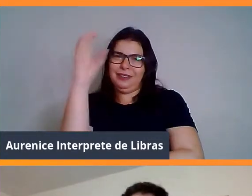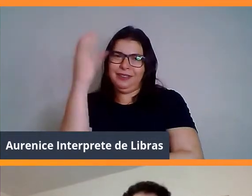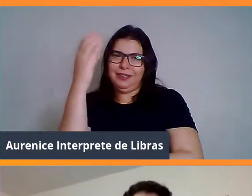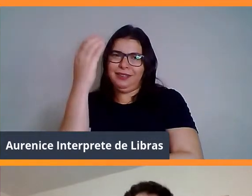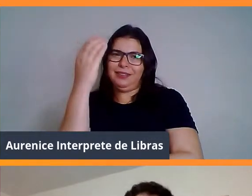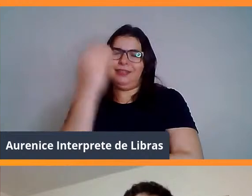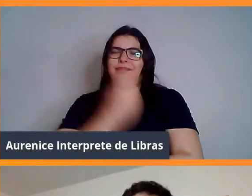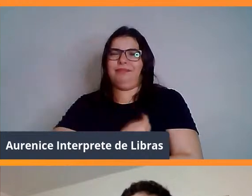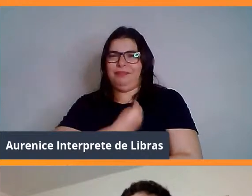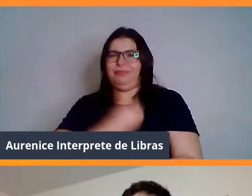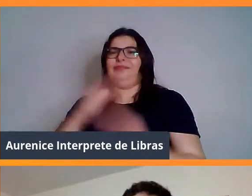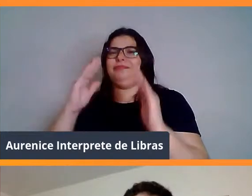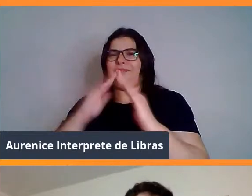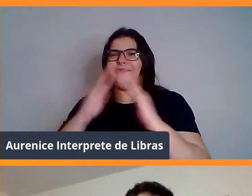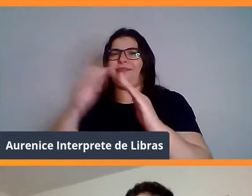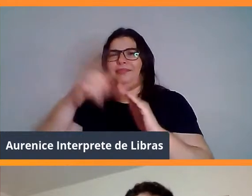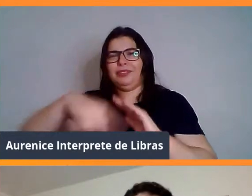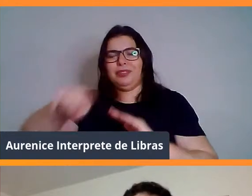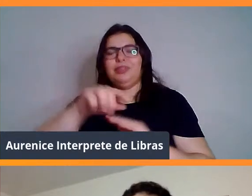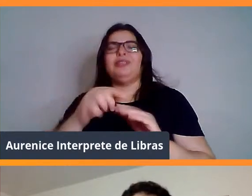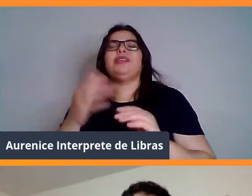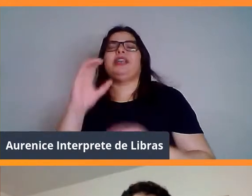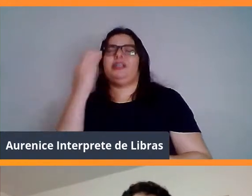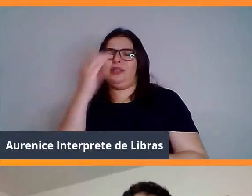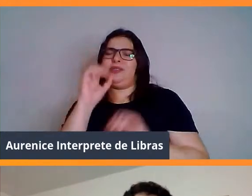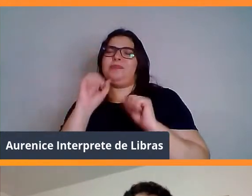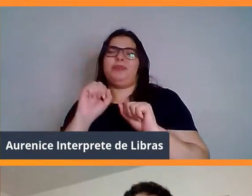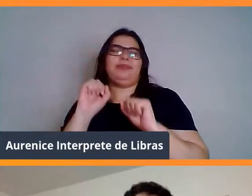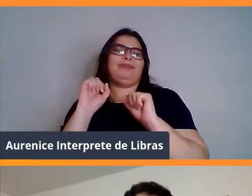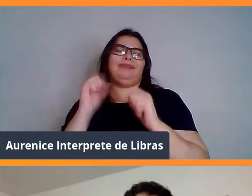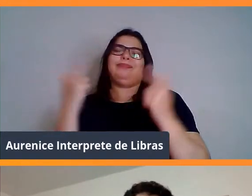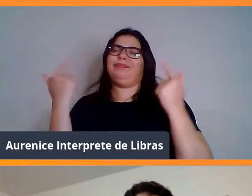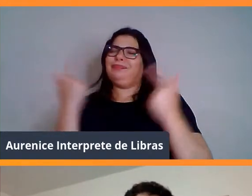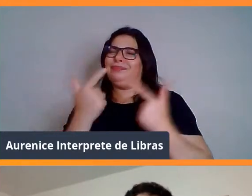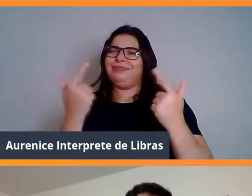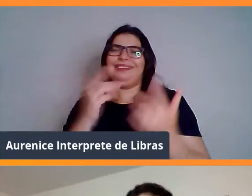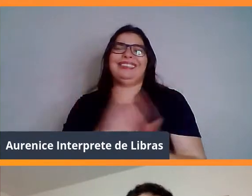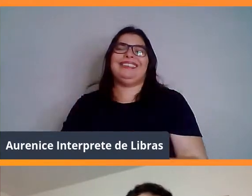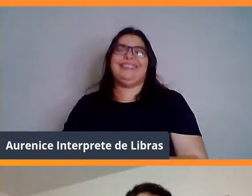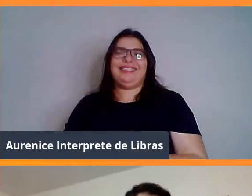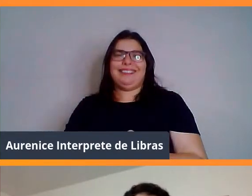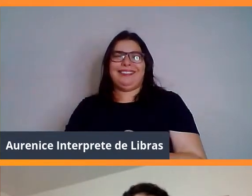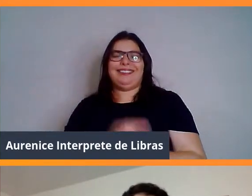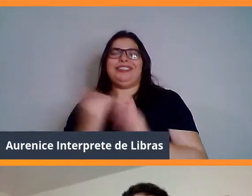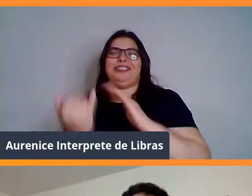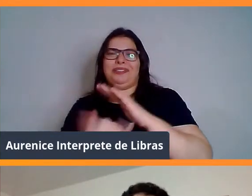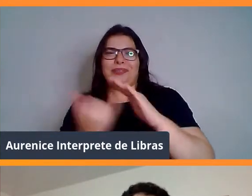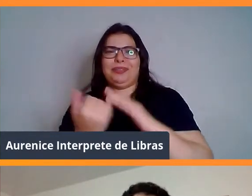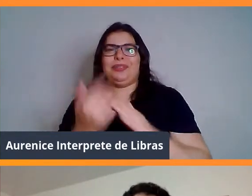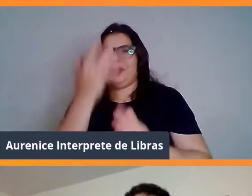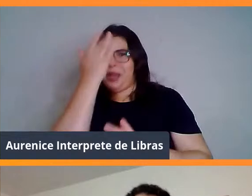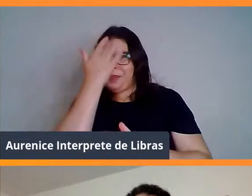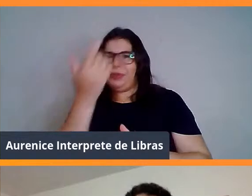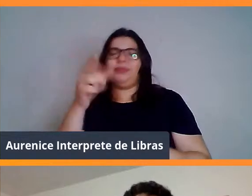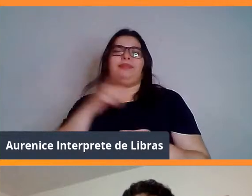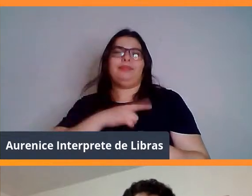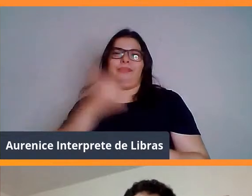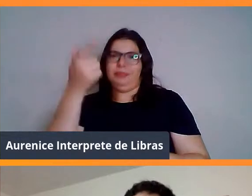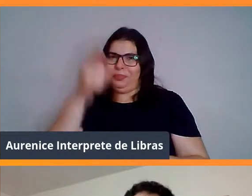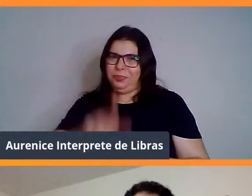a ciência ela pode ser divertida, descontraída, informal, e amanhã tem mais palestra, tá pessoal?